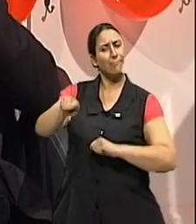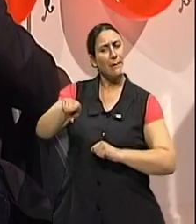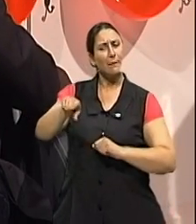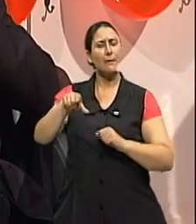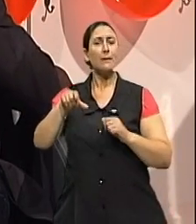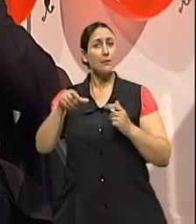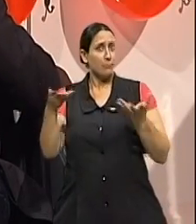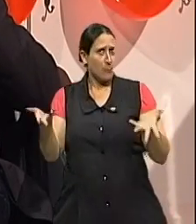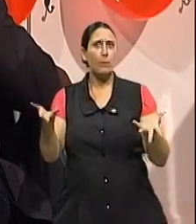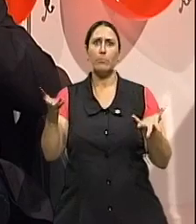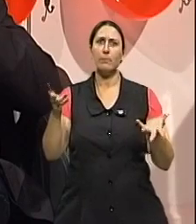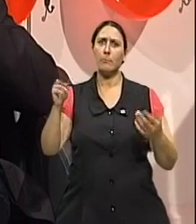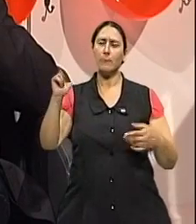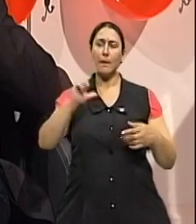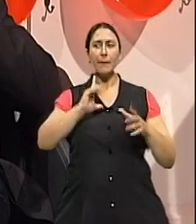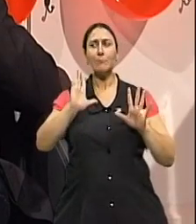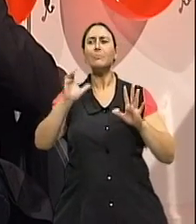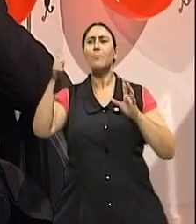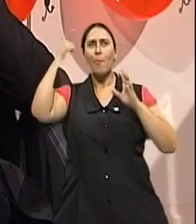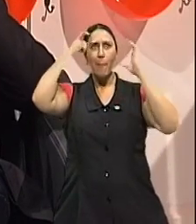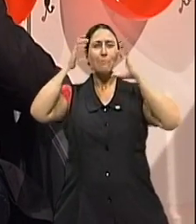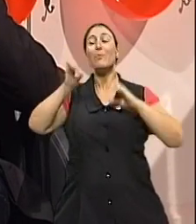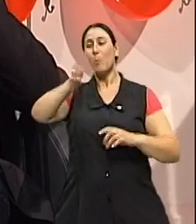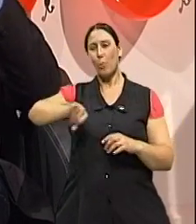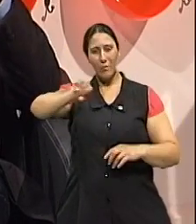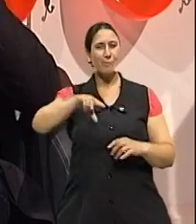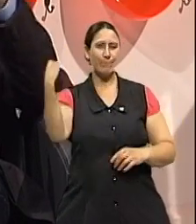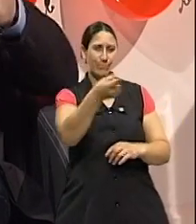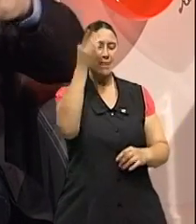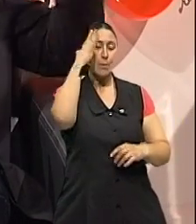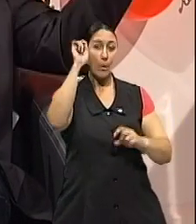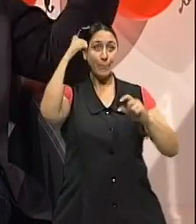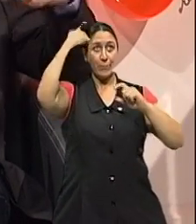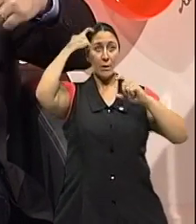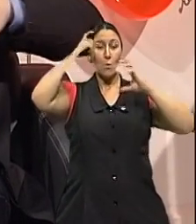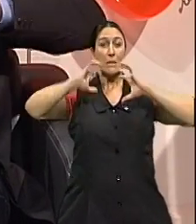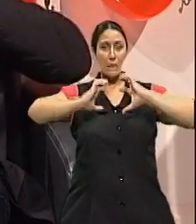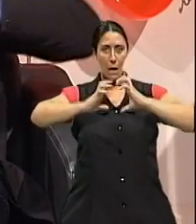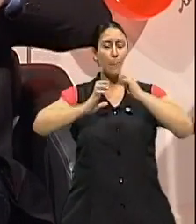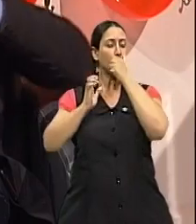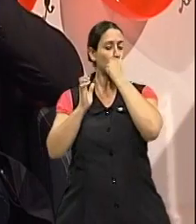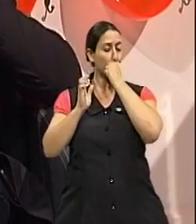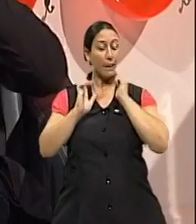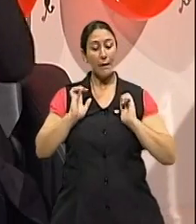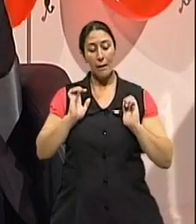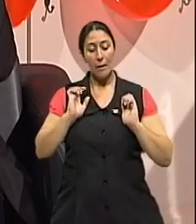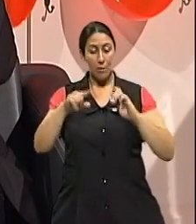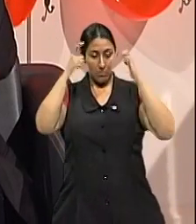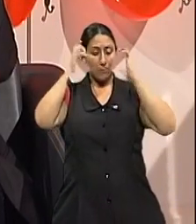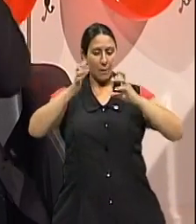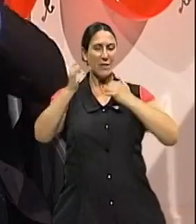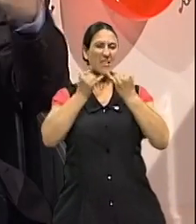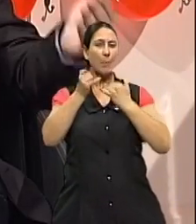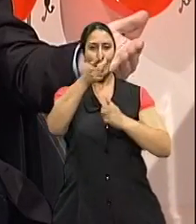O nosso cérebro, uma coisa, Isabel, a gente, de alguma forma, bater o cotovelo na parede, desse